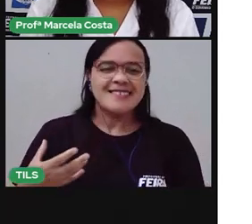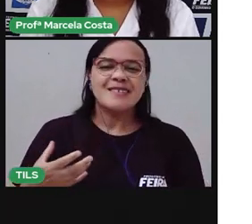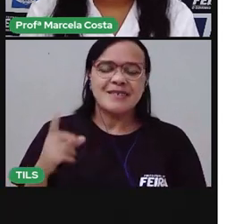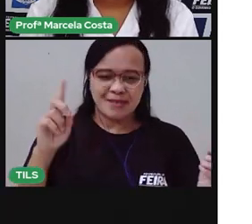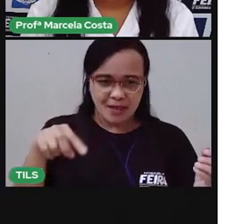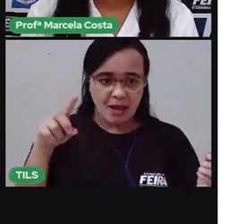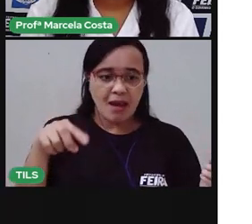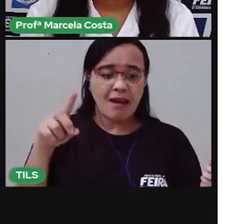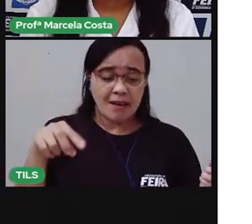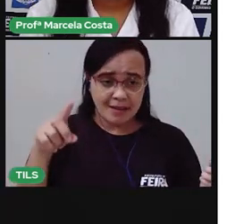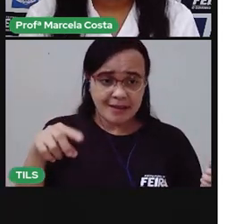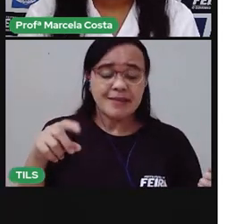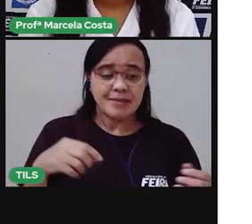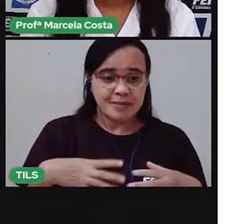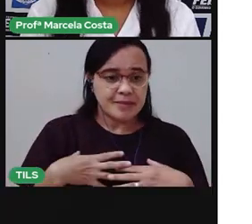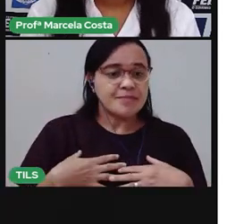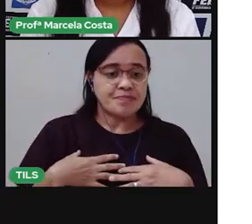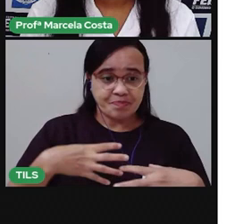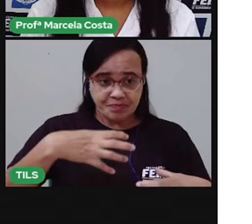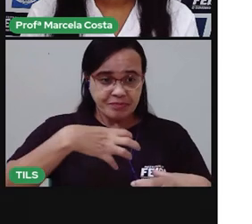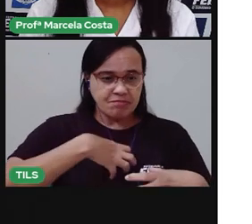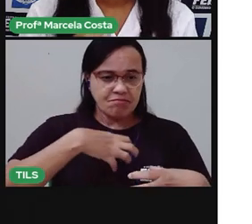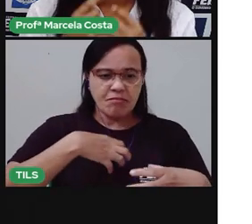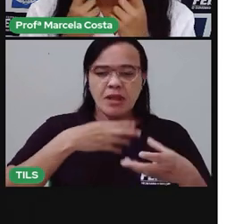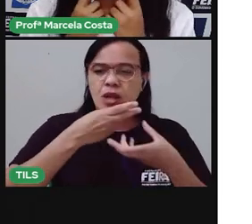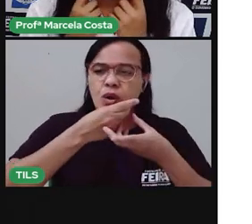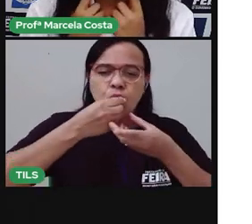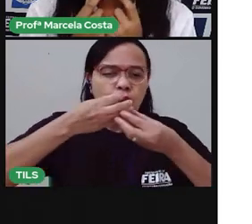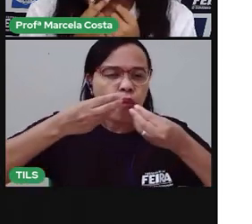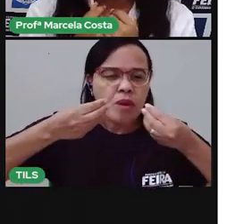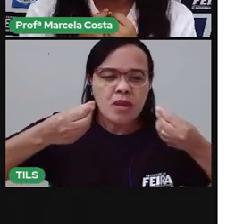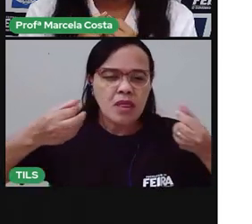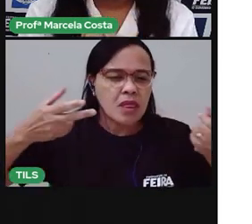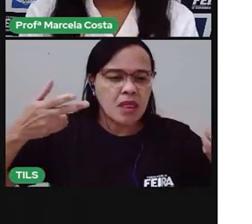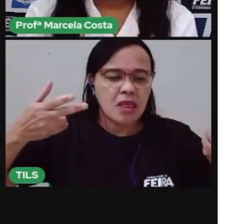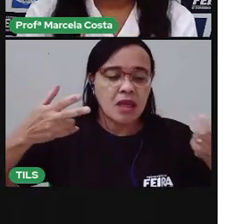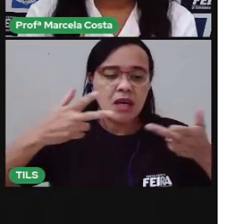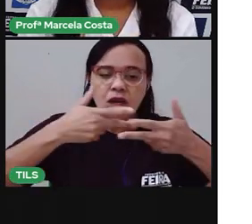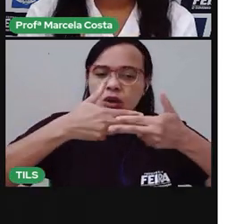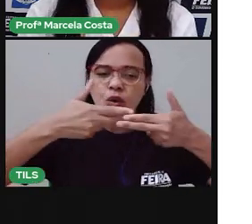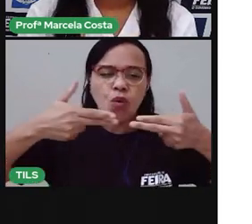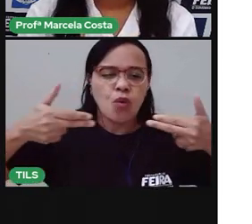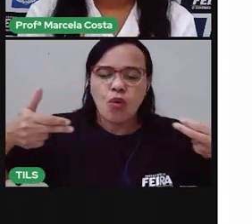receptor para sentir os sabores é a língua.